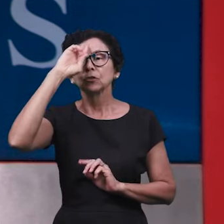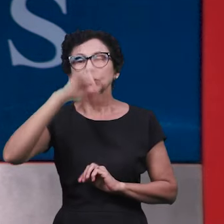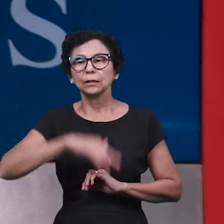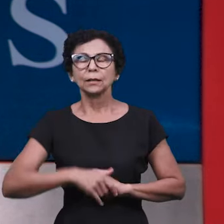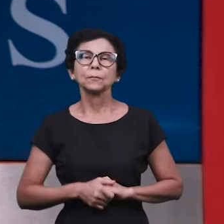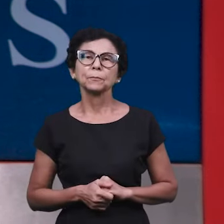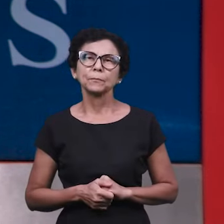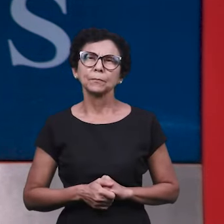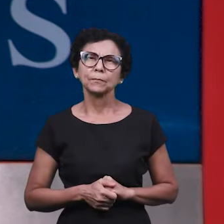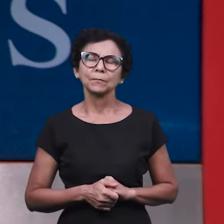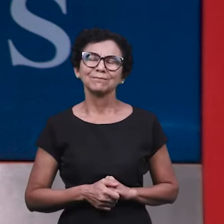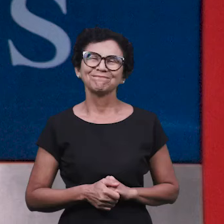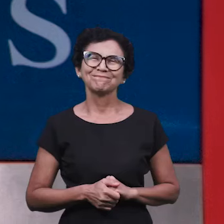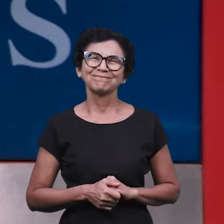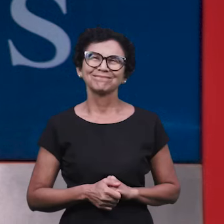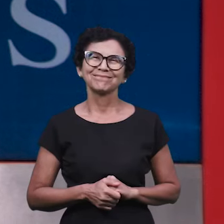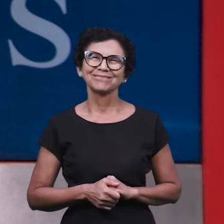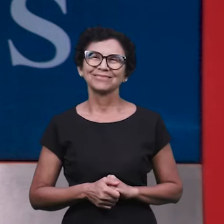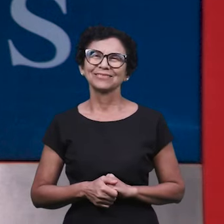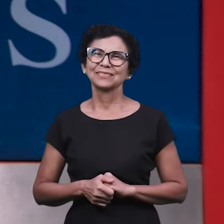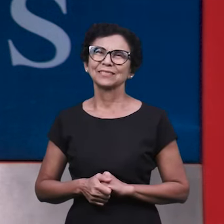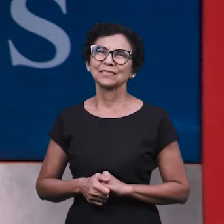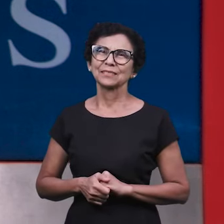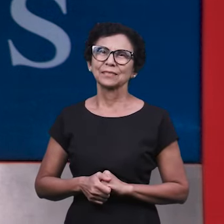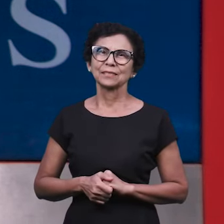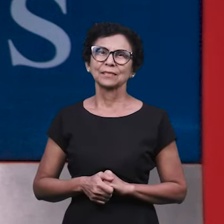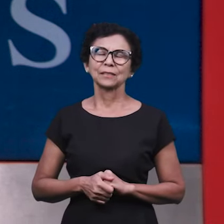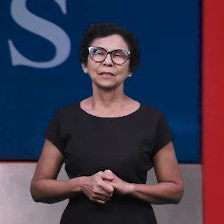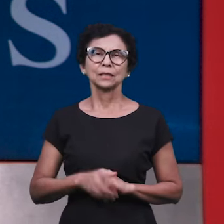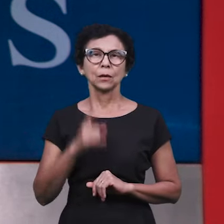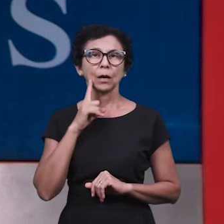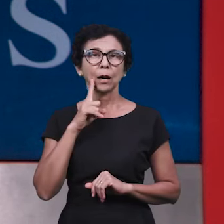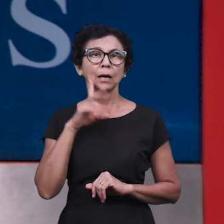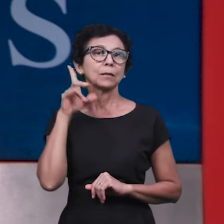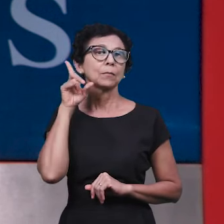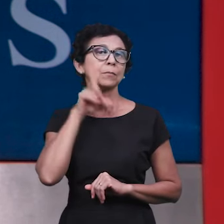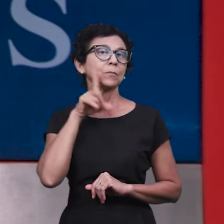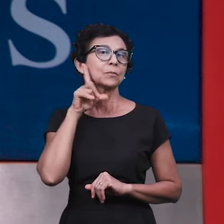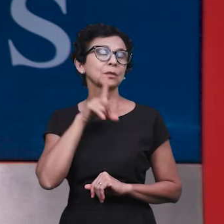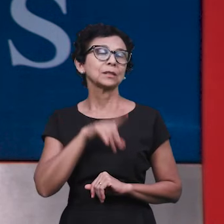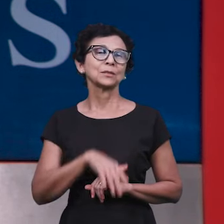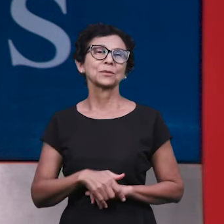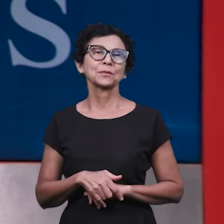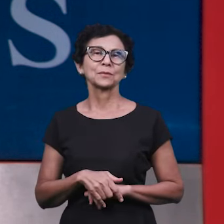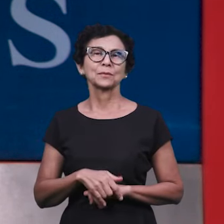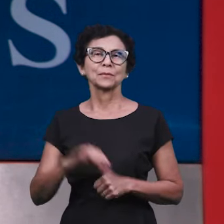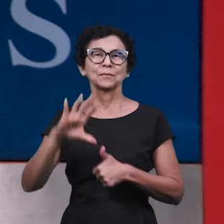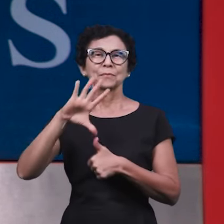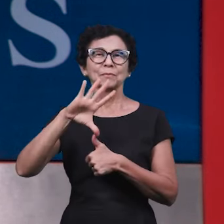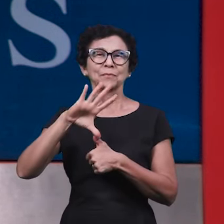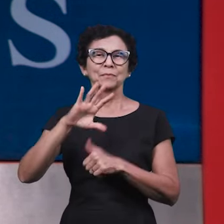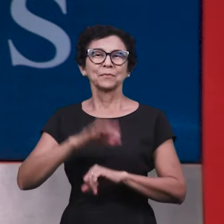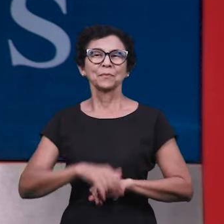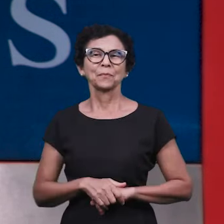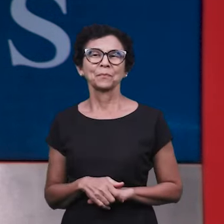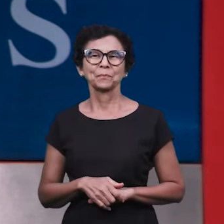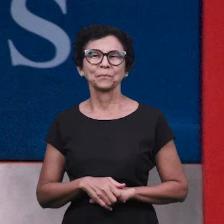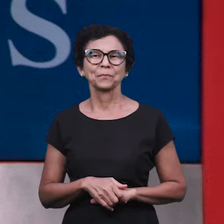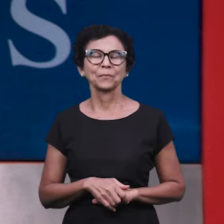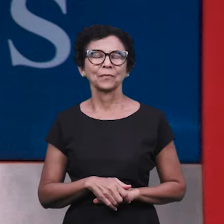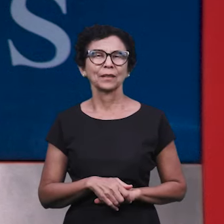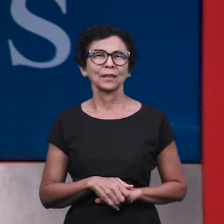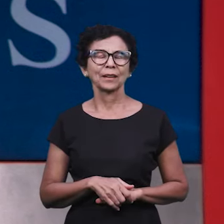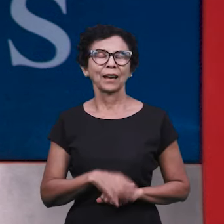Rádio Manaim, que você possa acompanhar aí conosco, né? Vamos diretamente para os Estados Unidos, a América do Norte. A nossa jornalista, a nossa irmã,